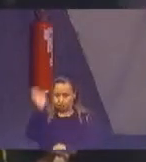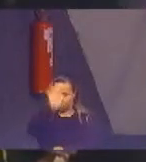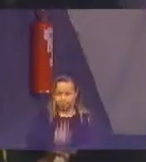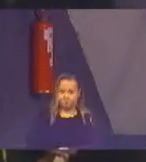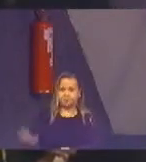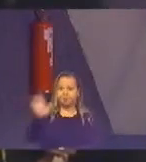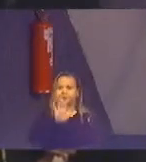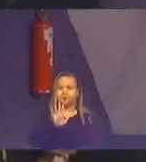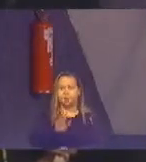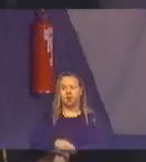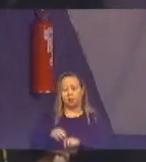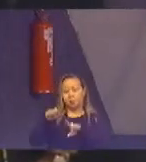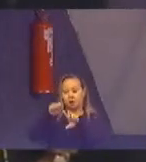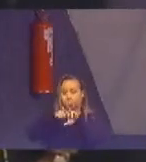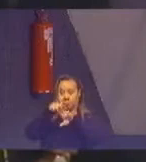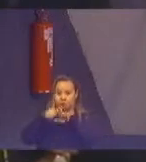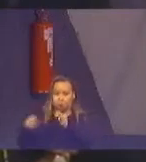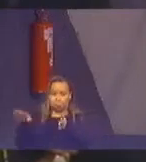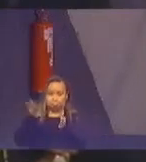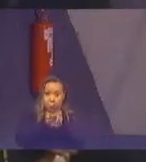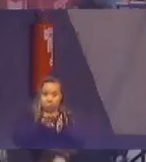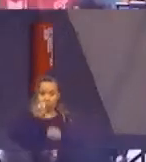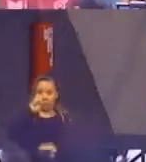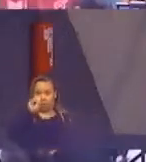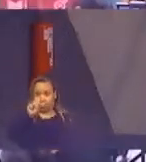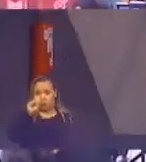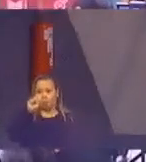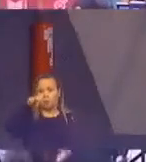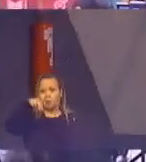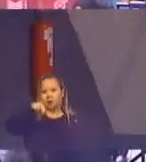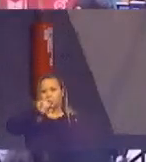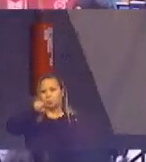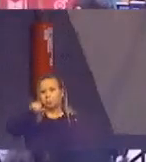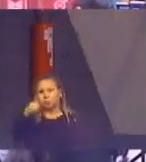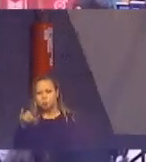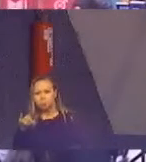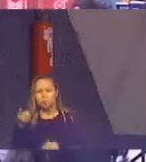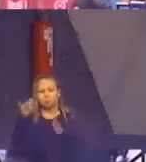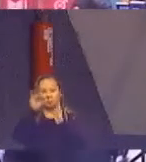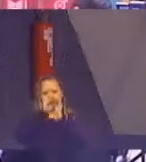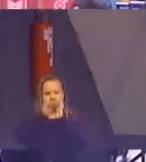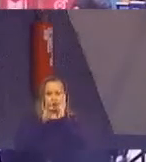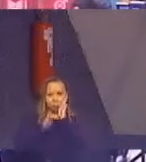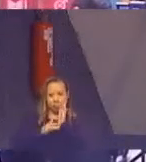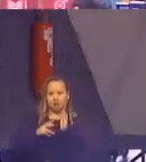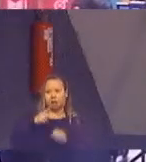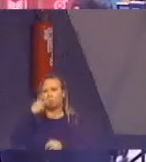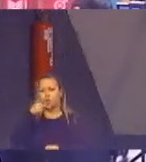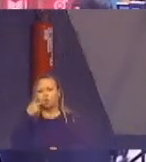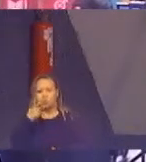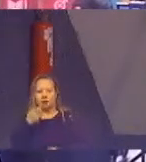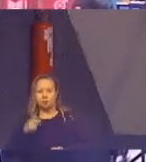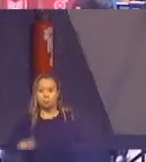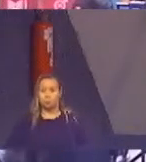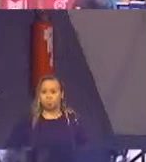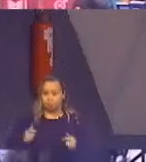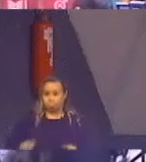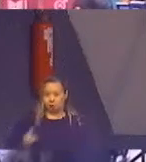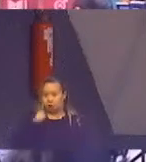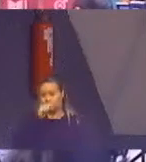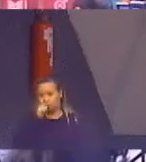Mensalmente chegam ao CNJ dados detalhados sobre o consumo de papel, gastos com água e energia,